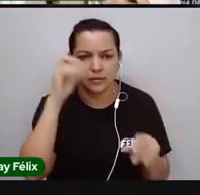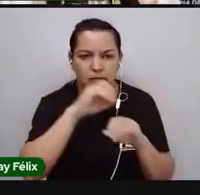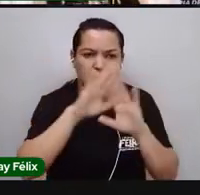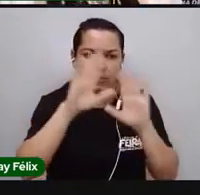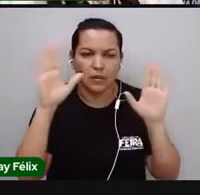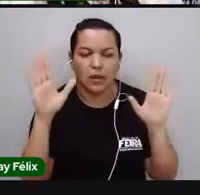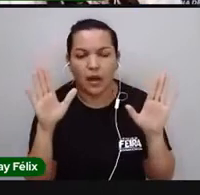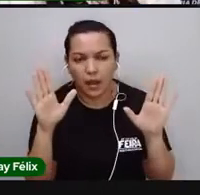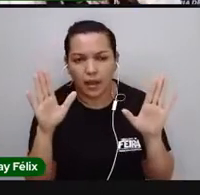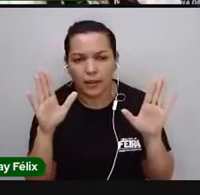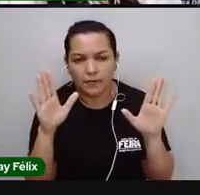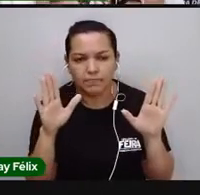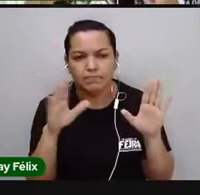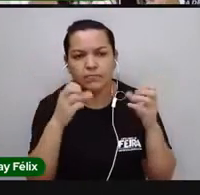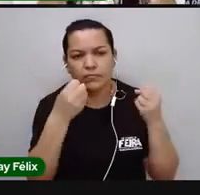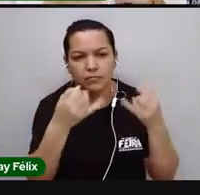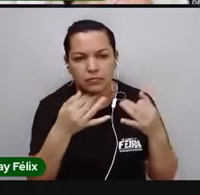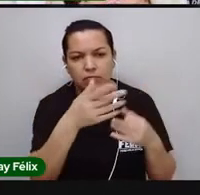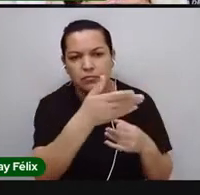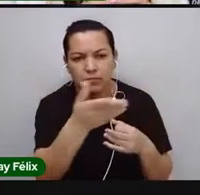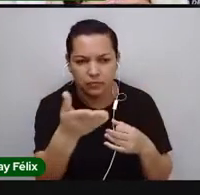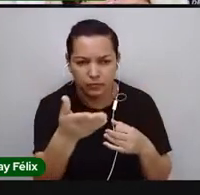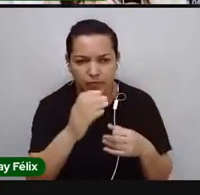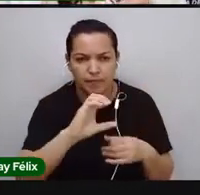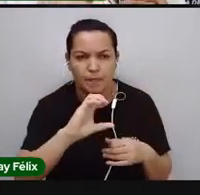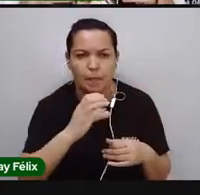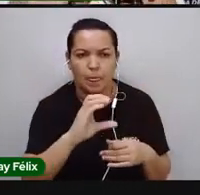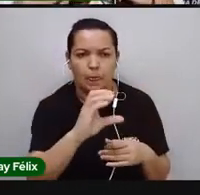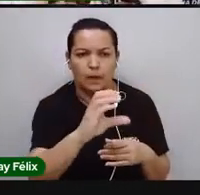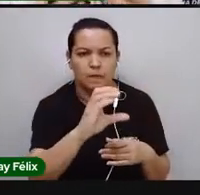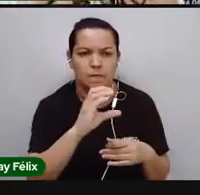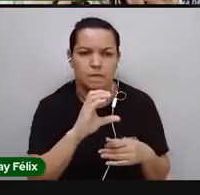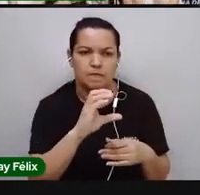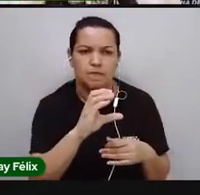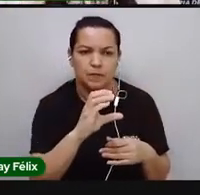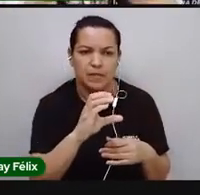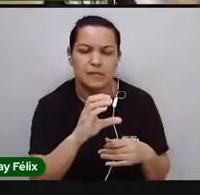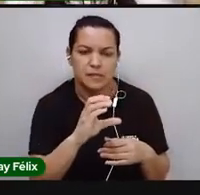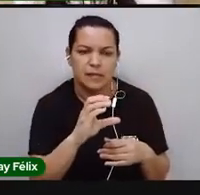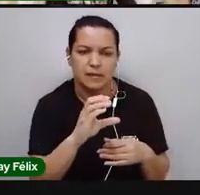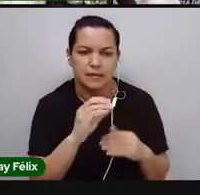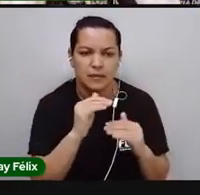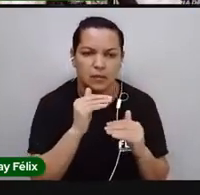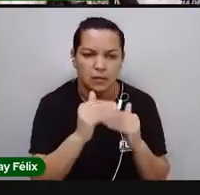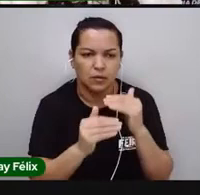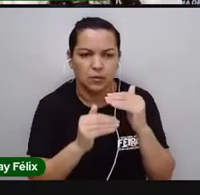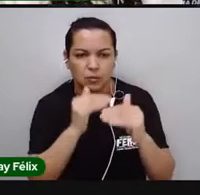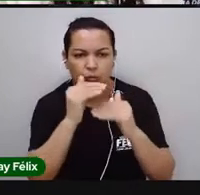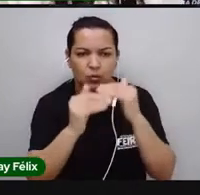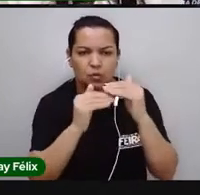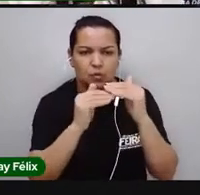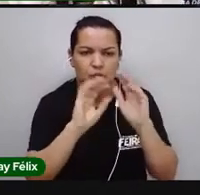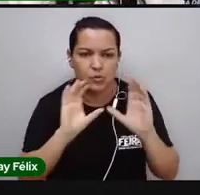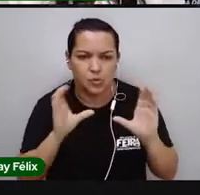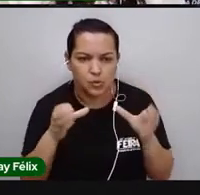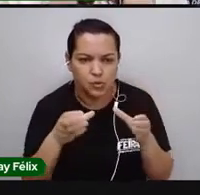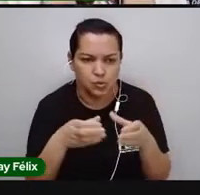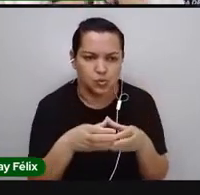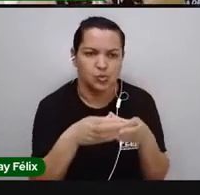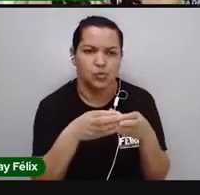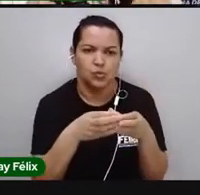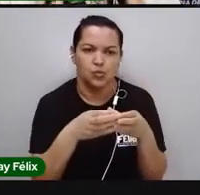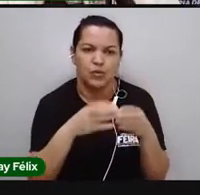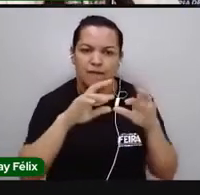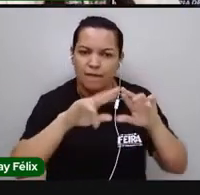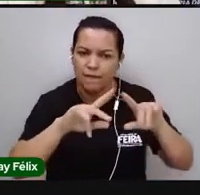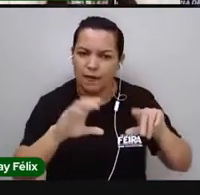estava trazendo para vocês, que ciência, ela é uma construção coletiva, né, de